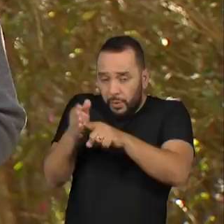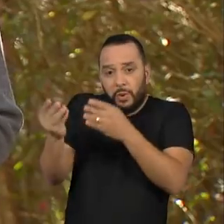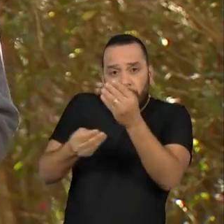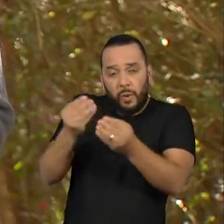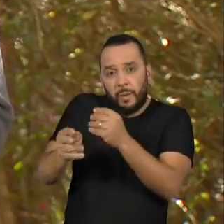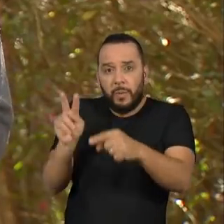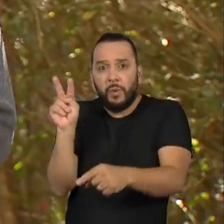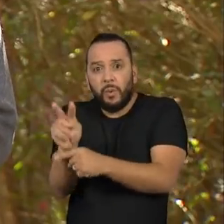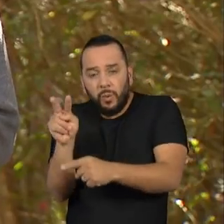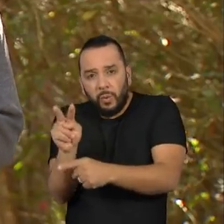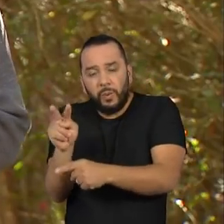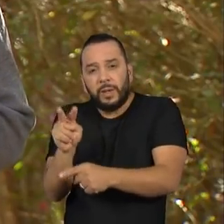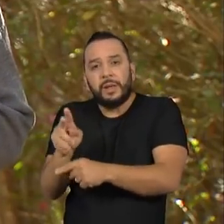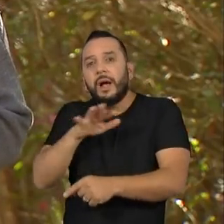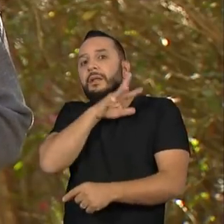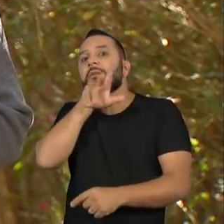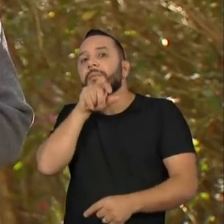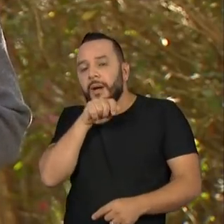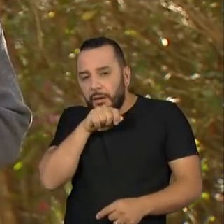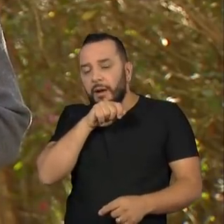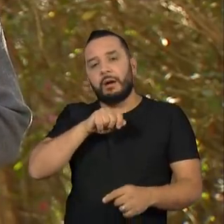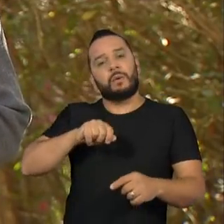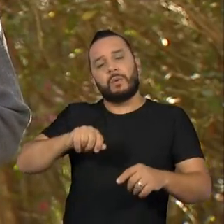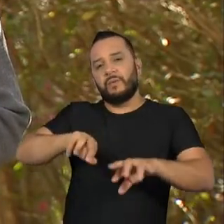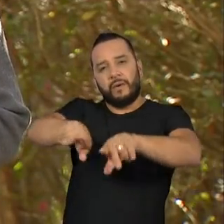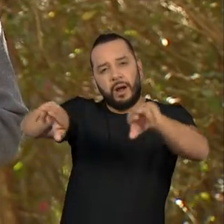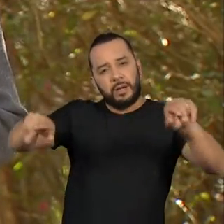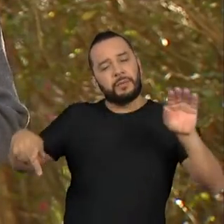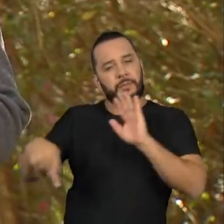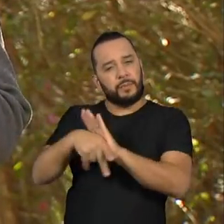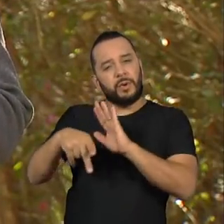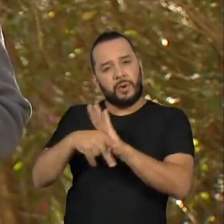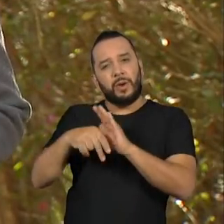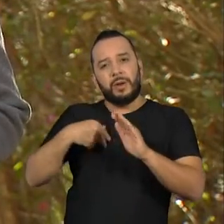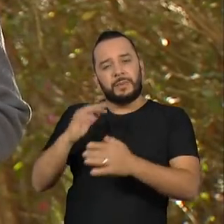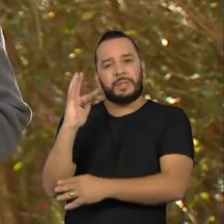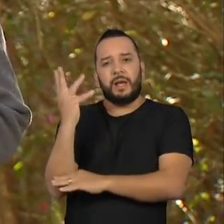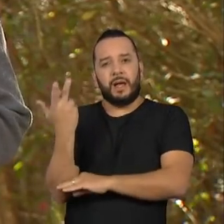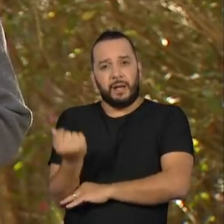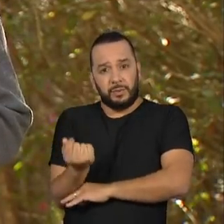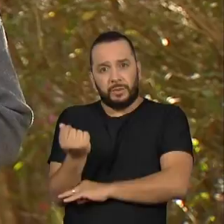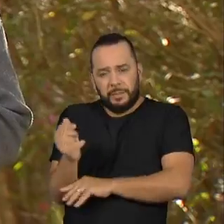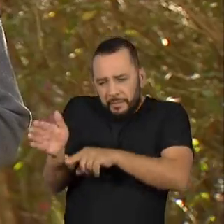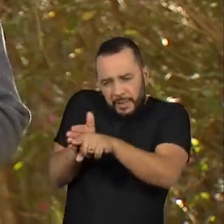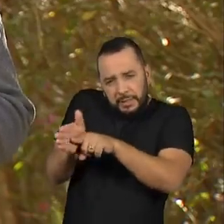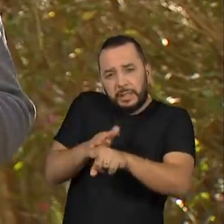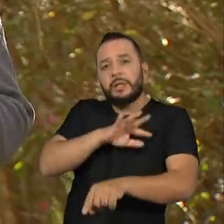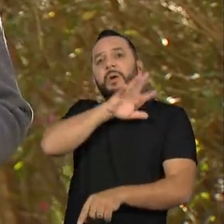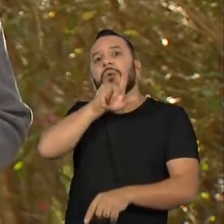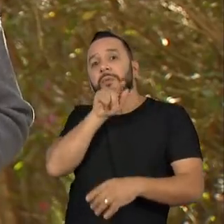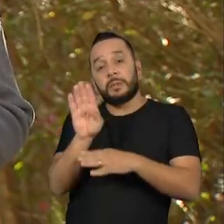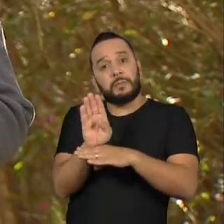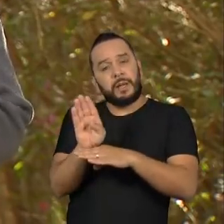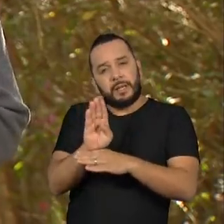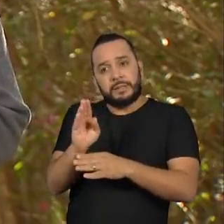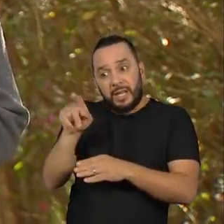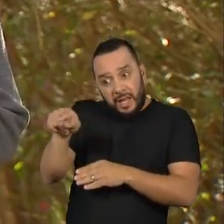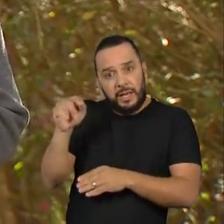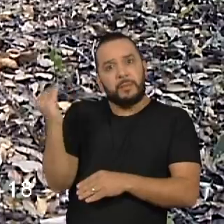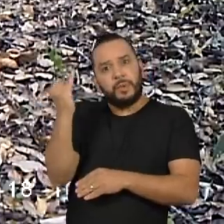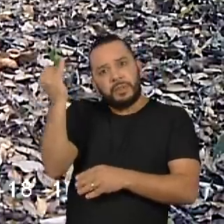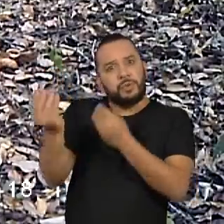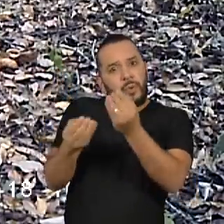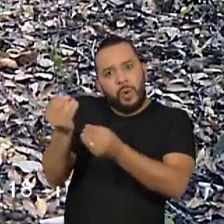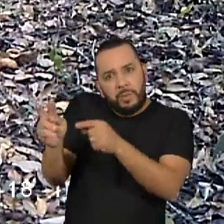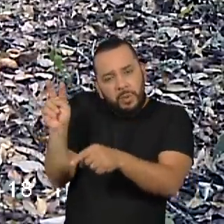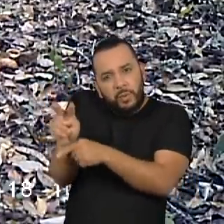Mamíferos do Cerrado estudam o animal considerado importante para a preservação de outras espécies.